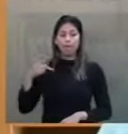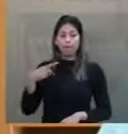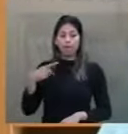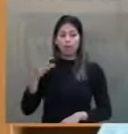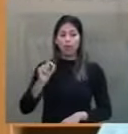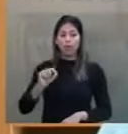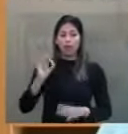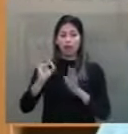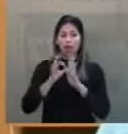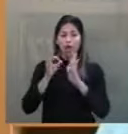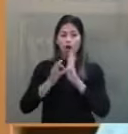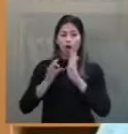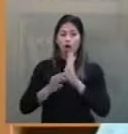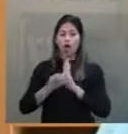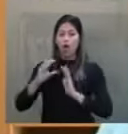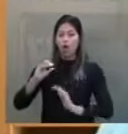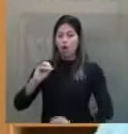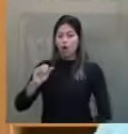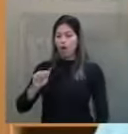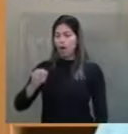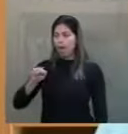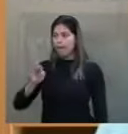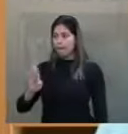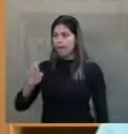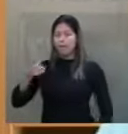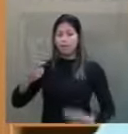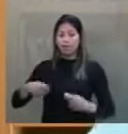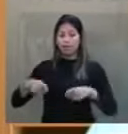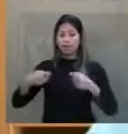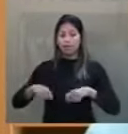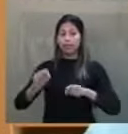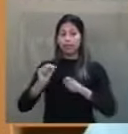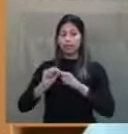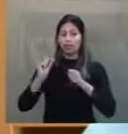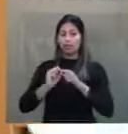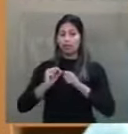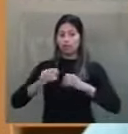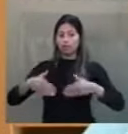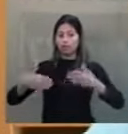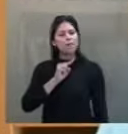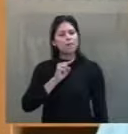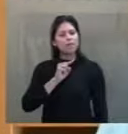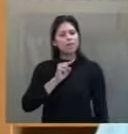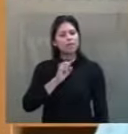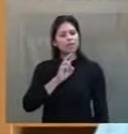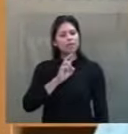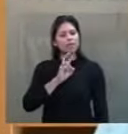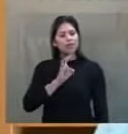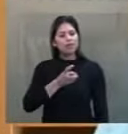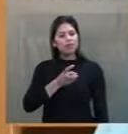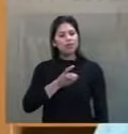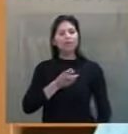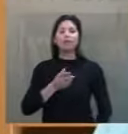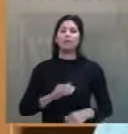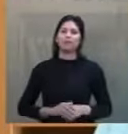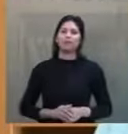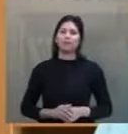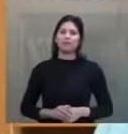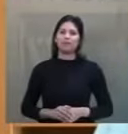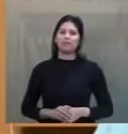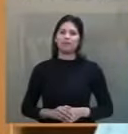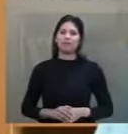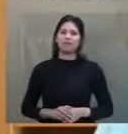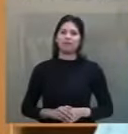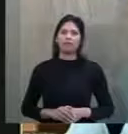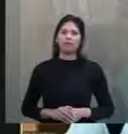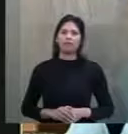OAB. Sendo suficiente a nomeação e posse do cargo de defensor. A inexistência de omissão